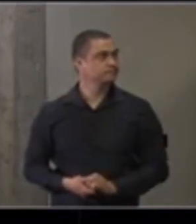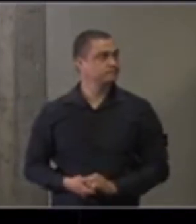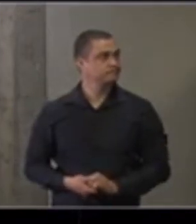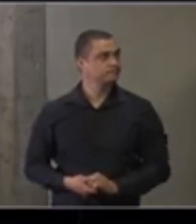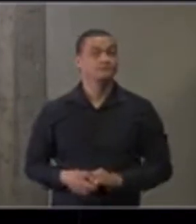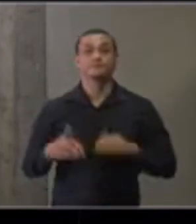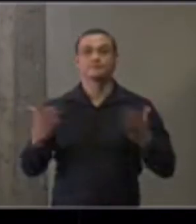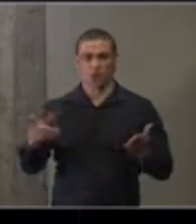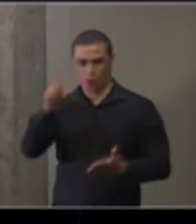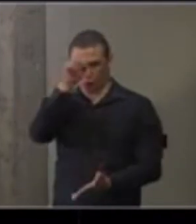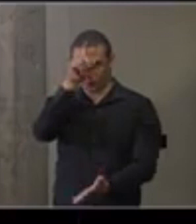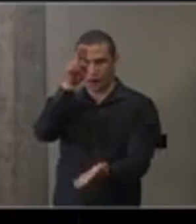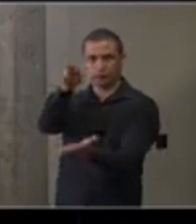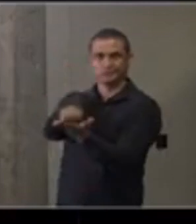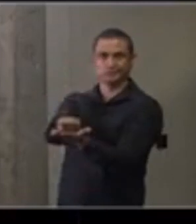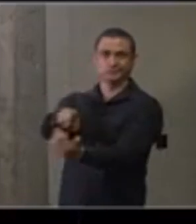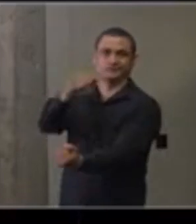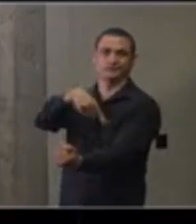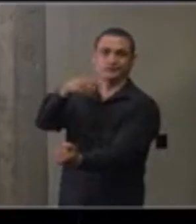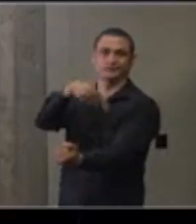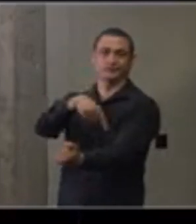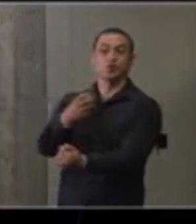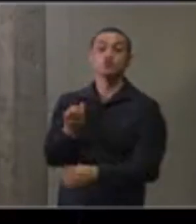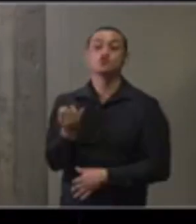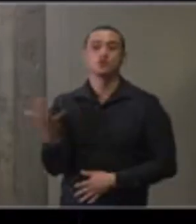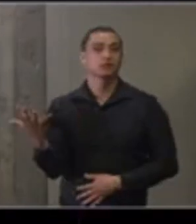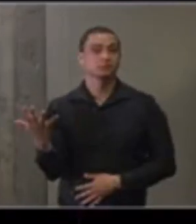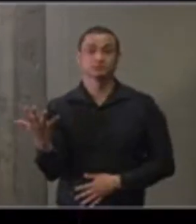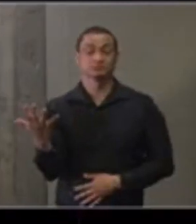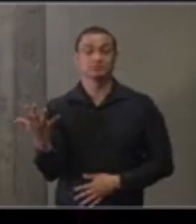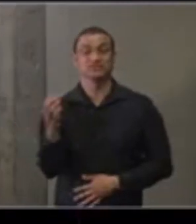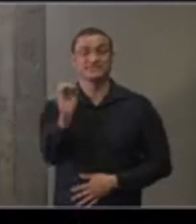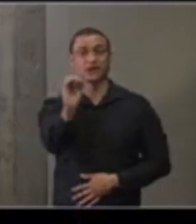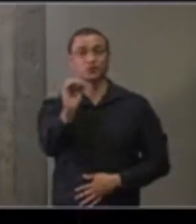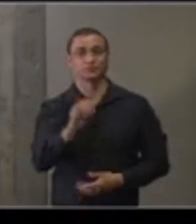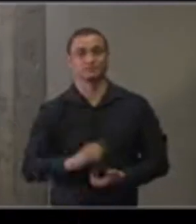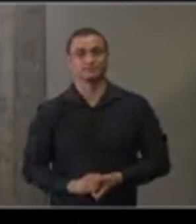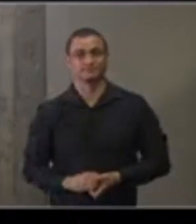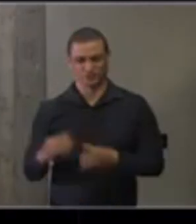A internação hospitalar foi evitada.